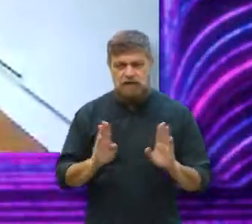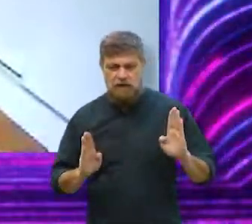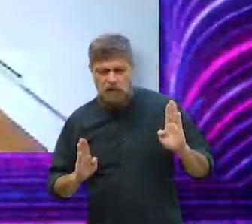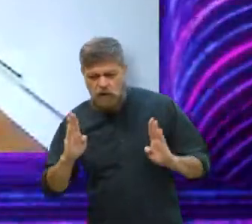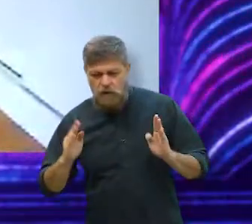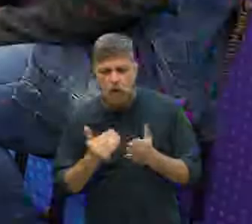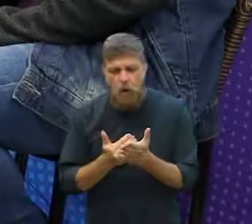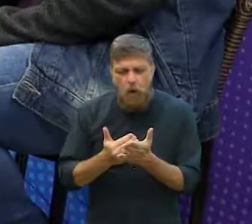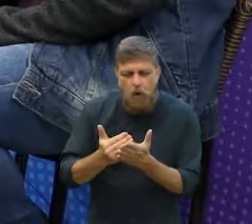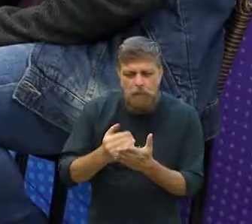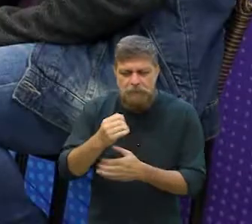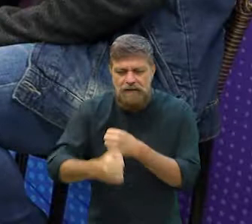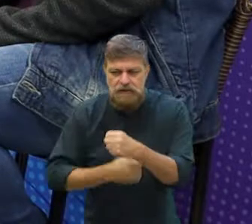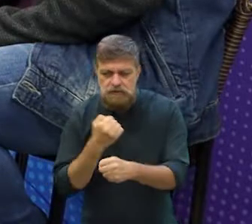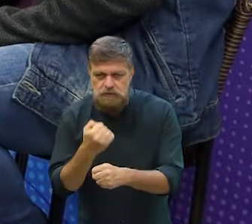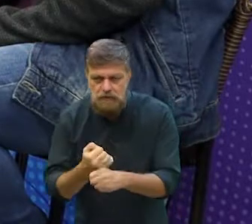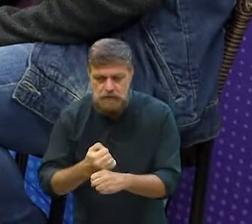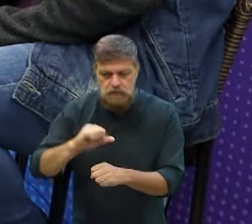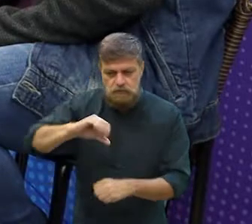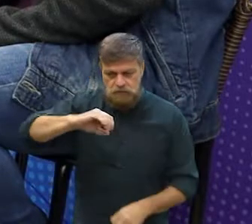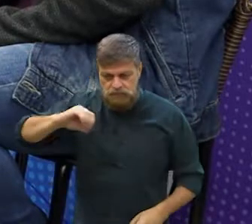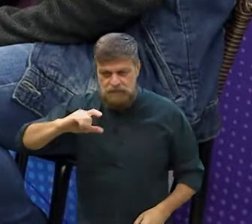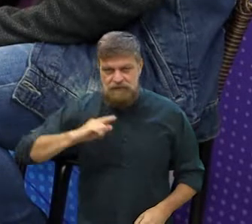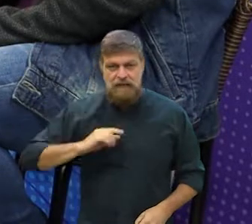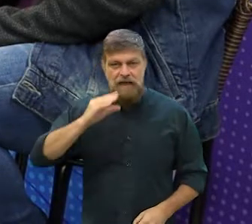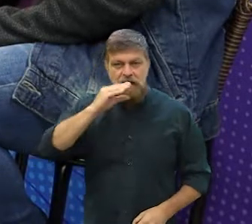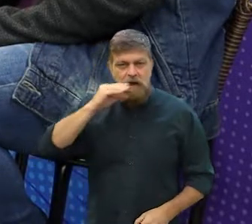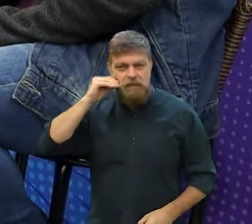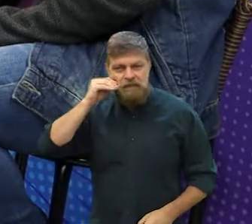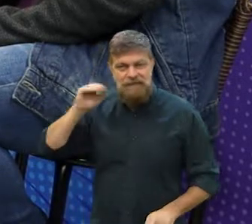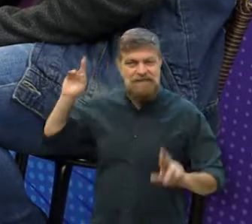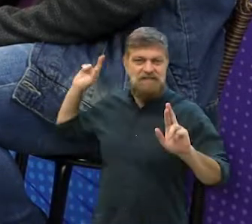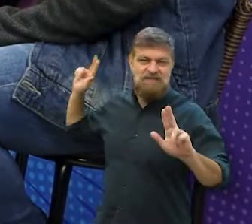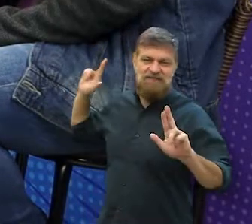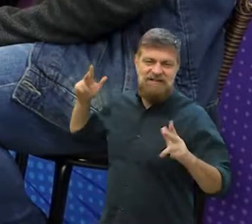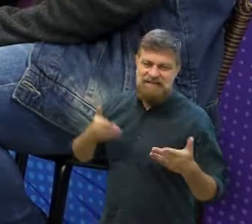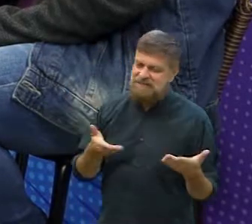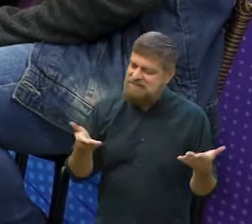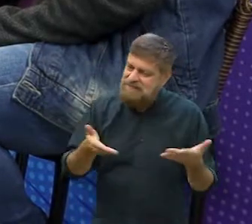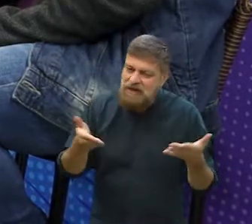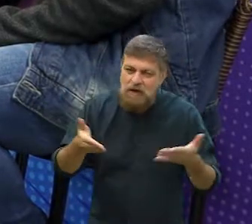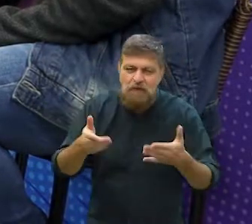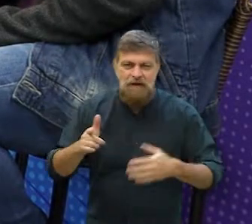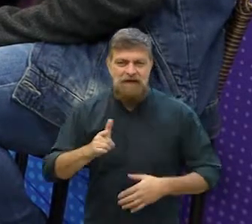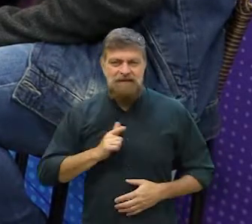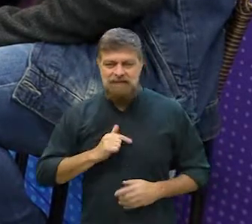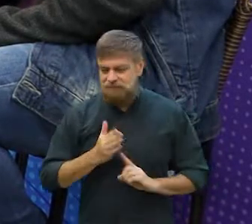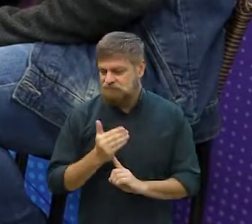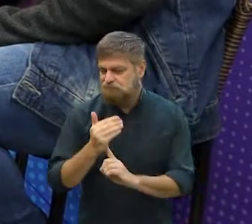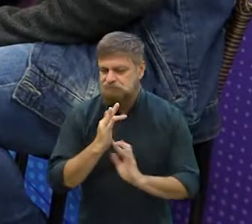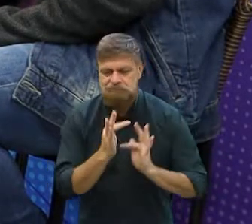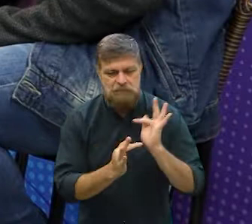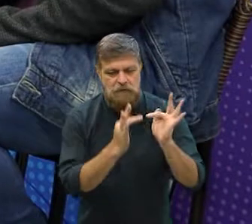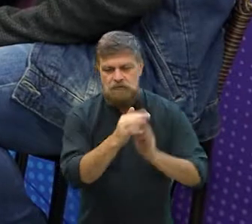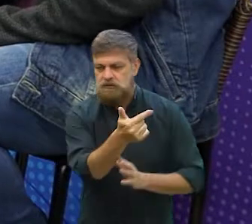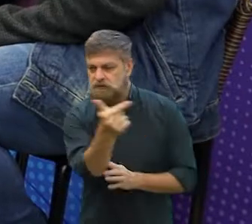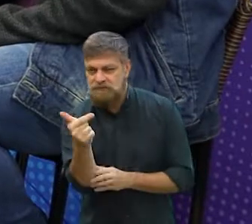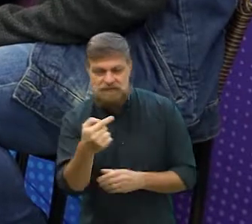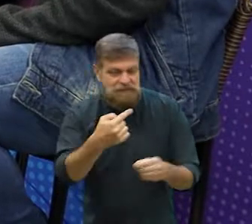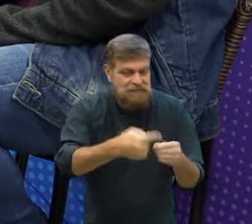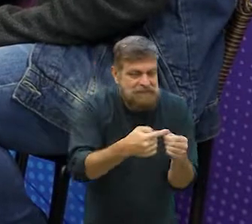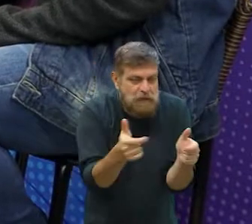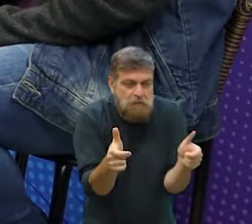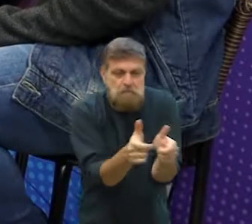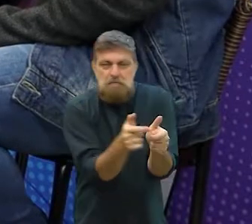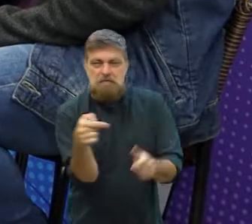final dos anos 80, começo dos anos 90, que é uma adolescência muito diferente da adolescência de hoje, Uma adolescência sem tecnologia, numa cidade